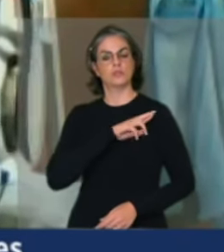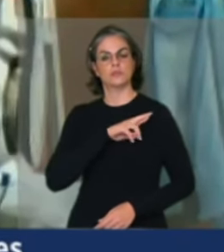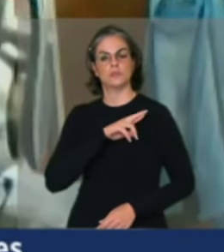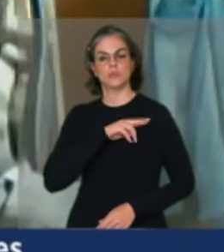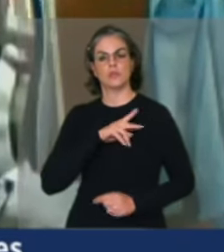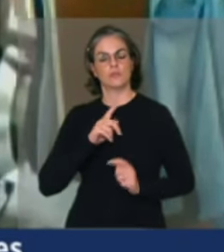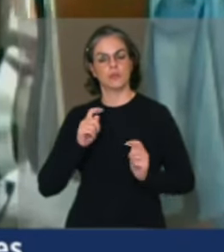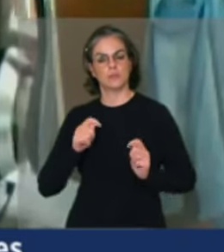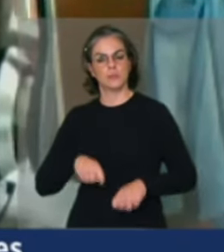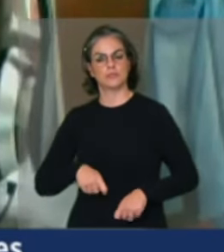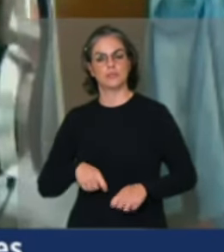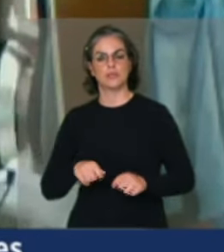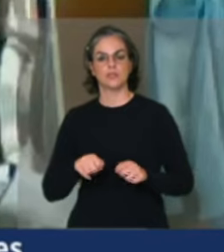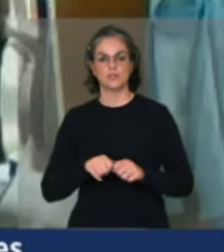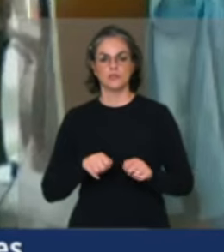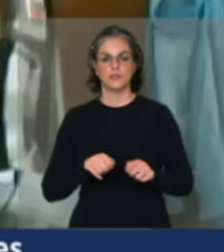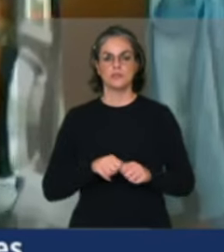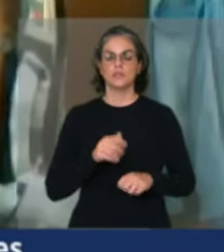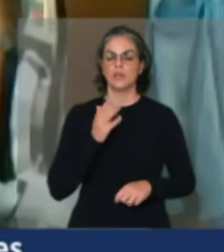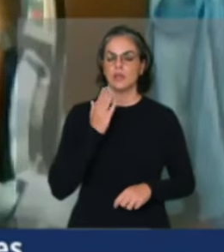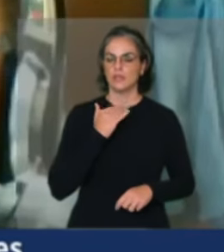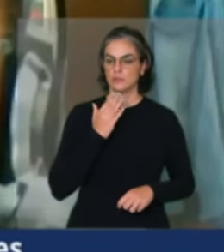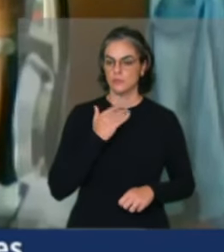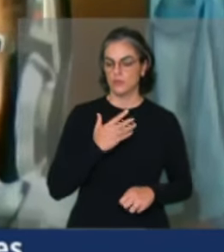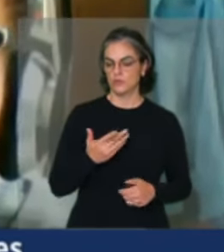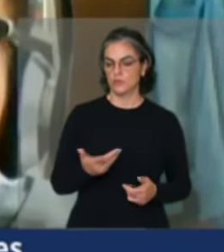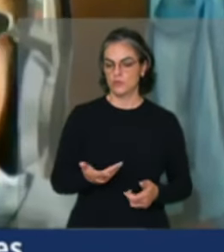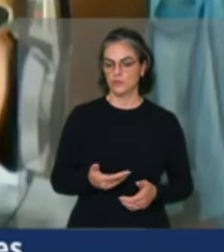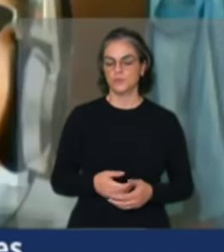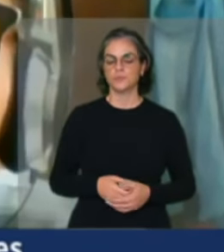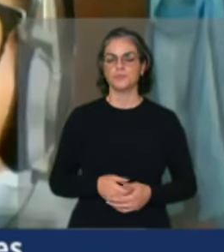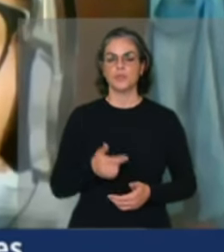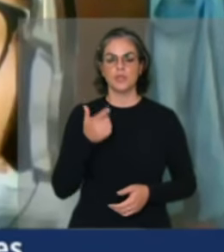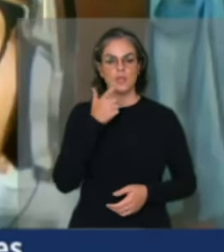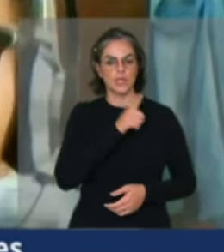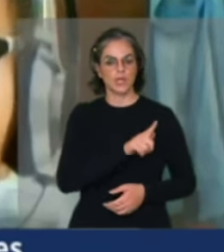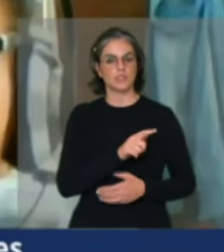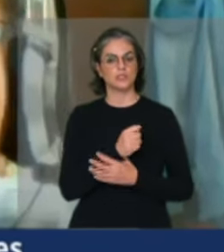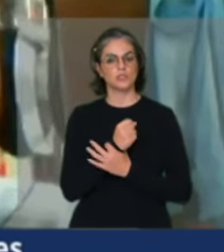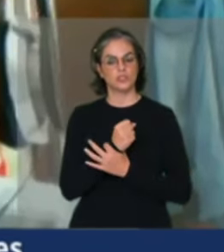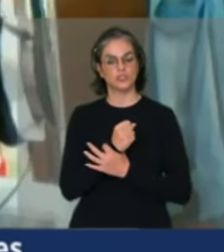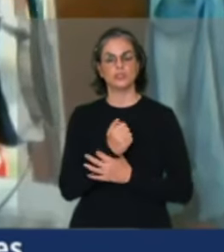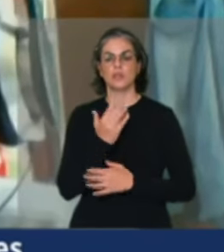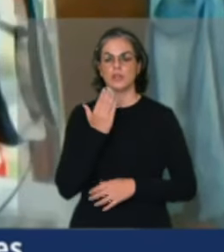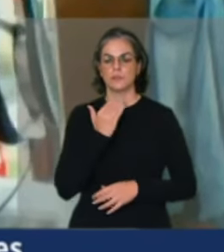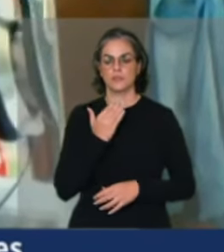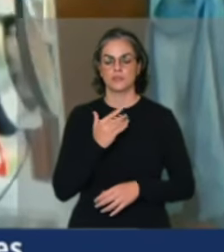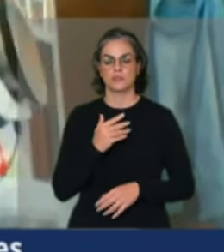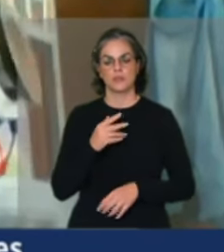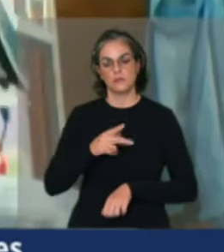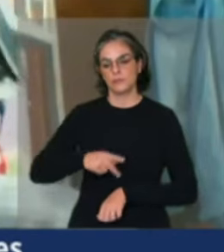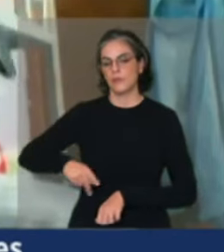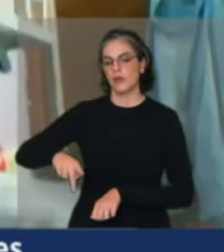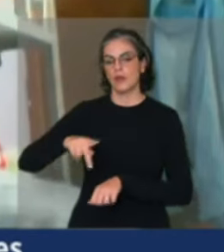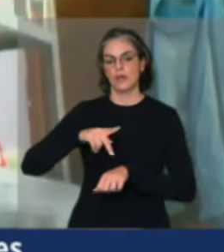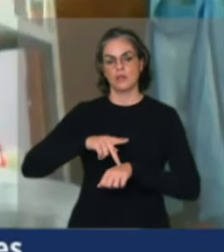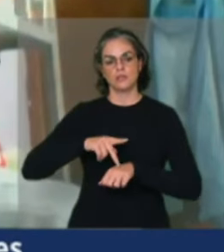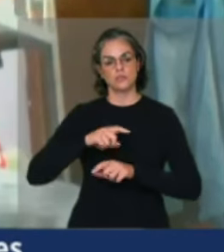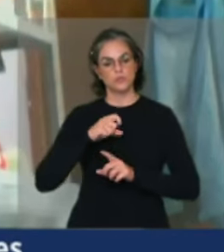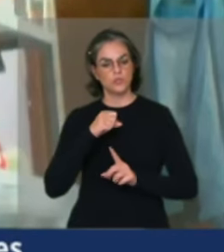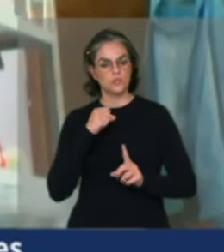garantir a soberania alimentar, mas essa é uma questão nacional, é uma questão social e que deve ser